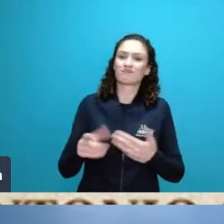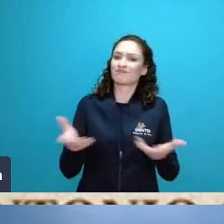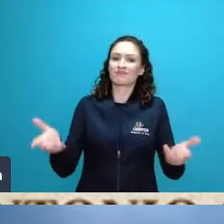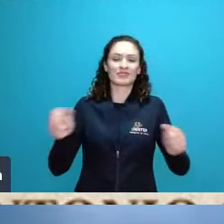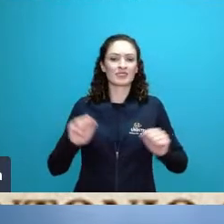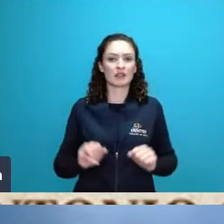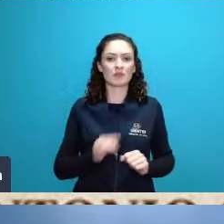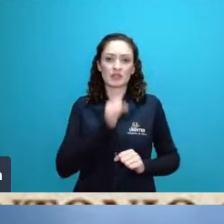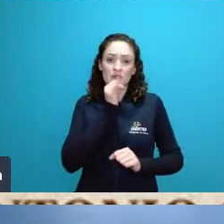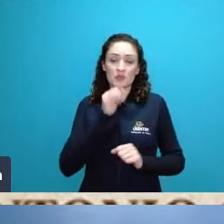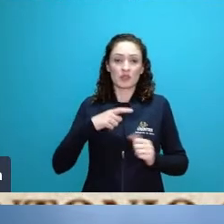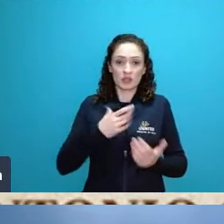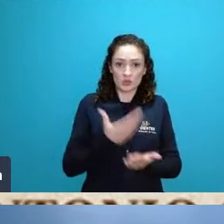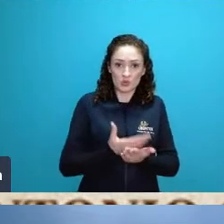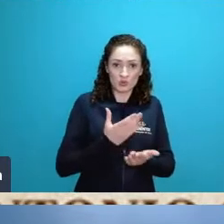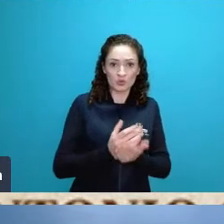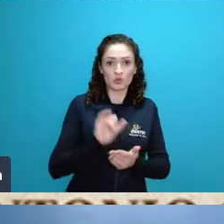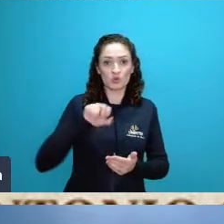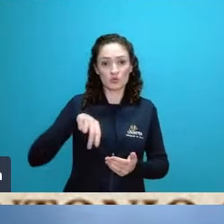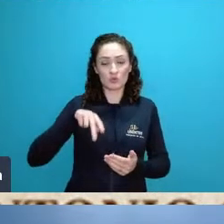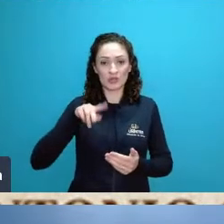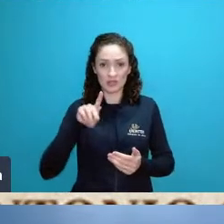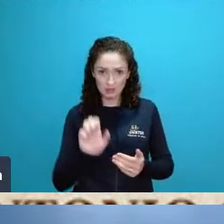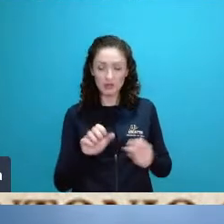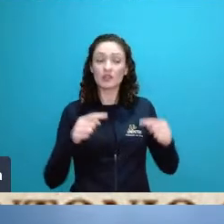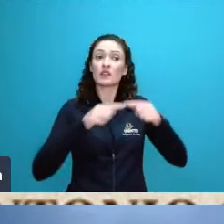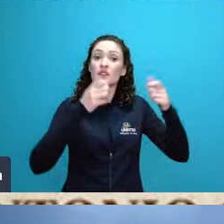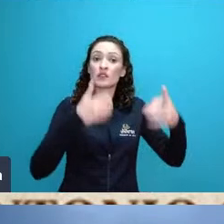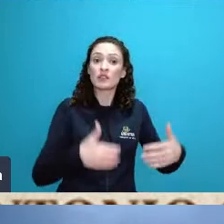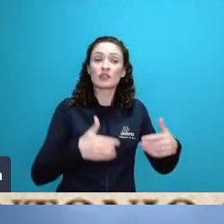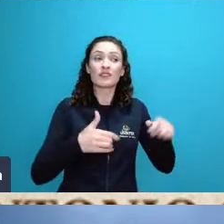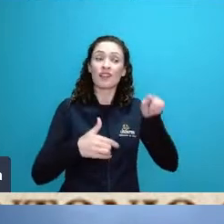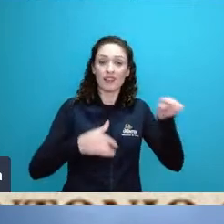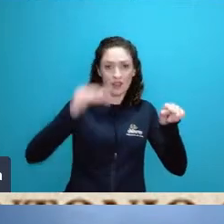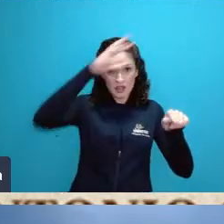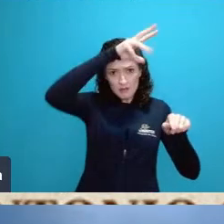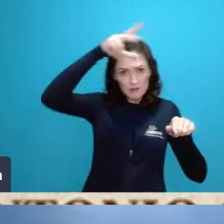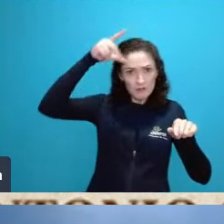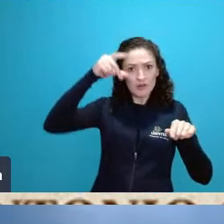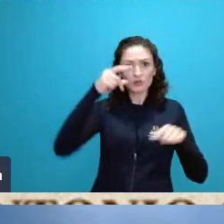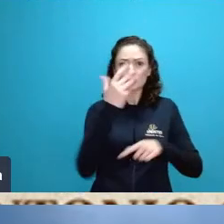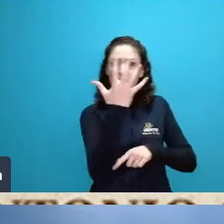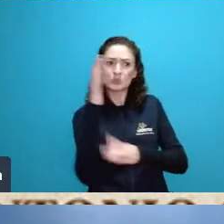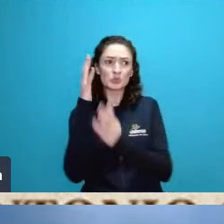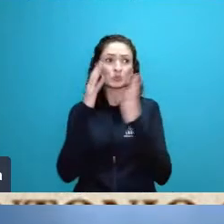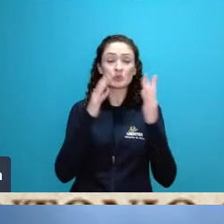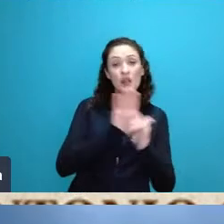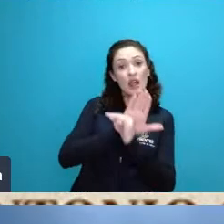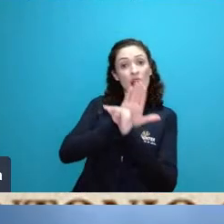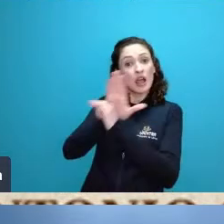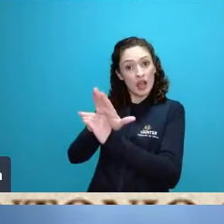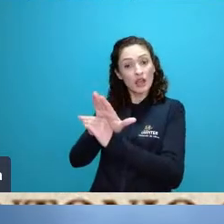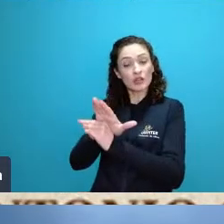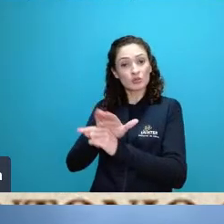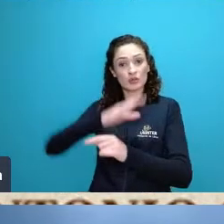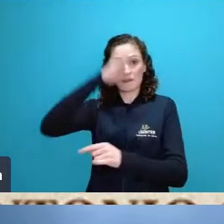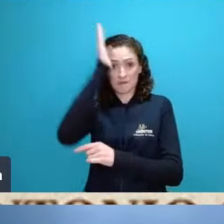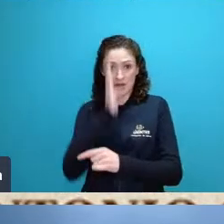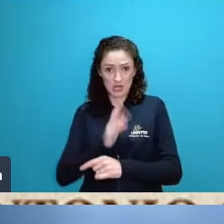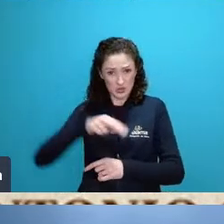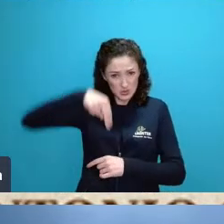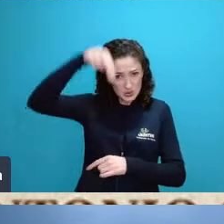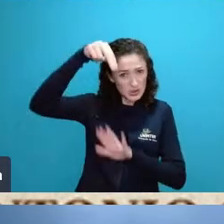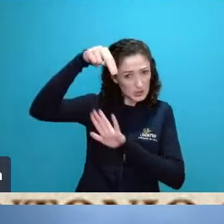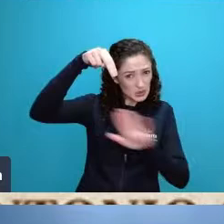Pesquisas Espaciais que mostra também o quanto que a Amazônia contribui para todo o ciclo climático até no sul do Brasil quanto ela